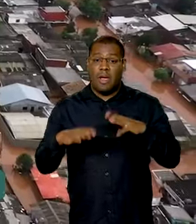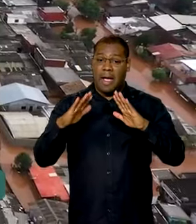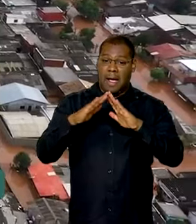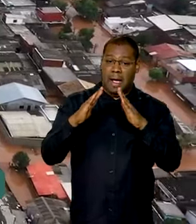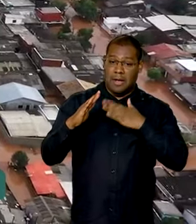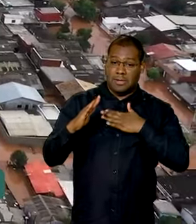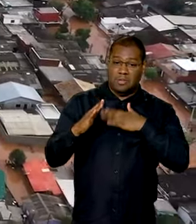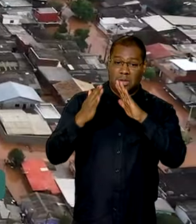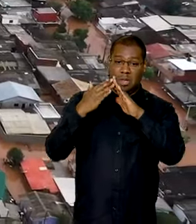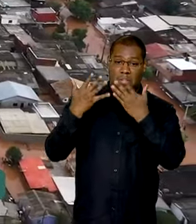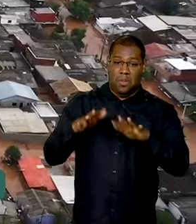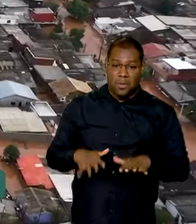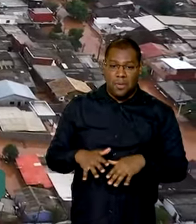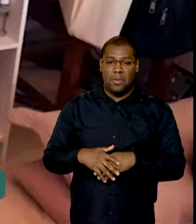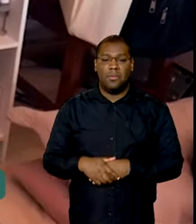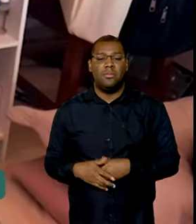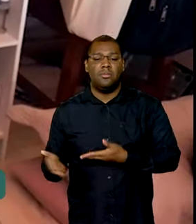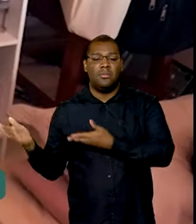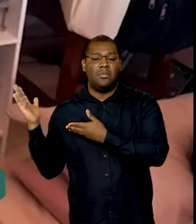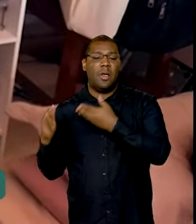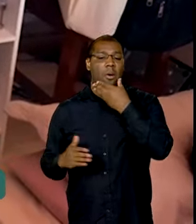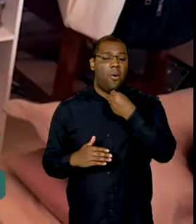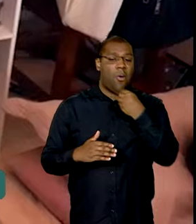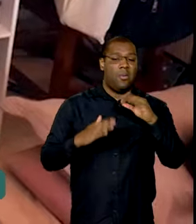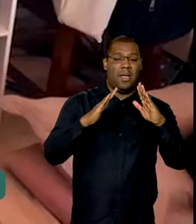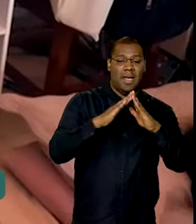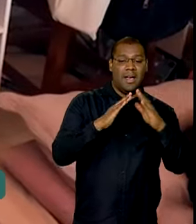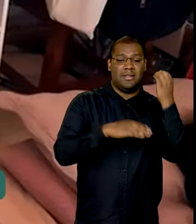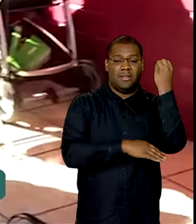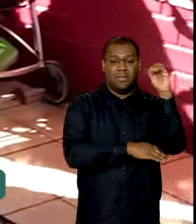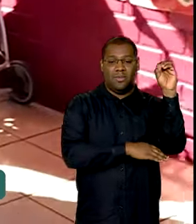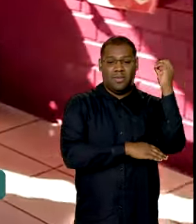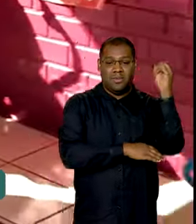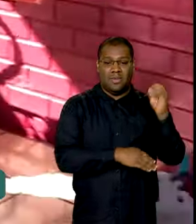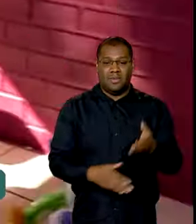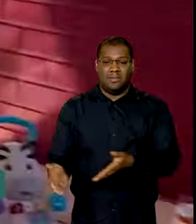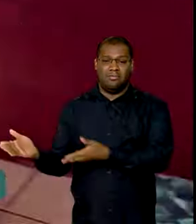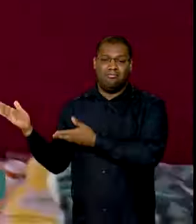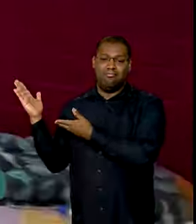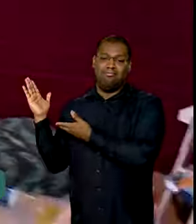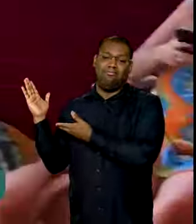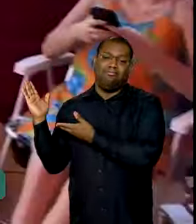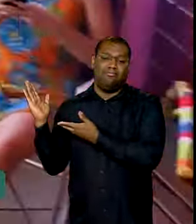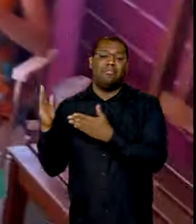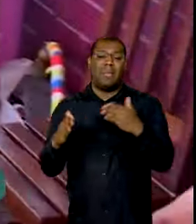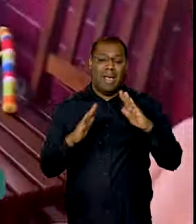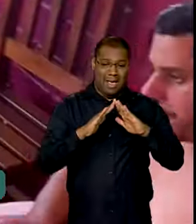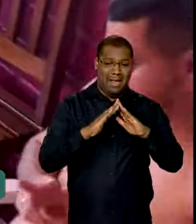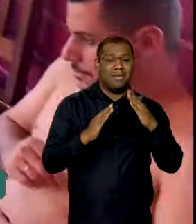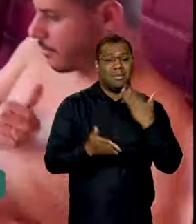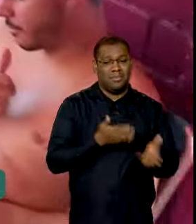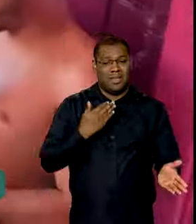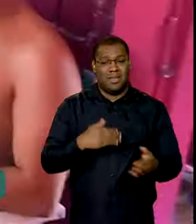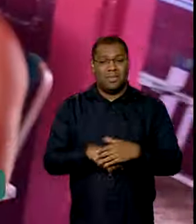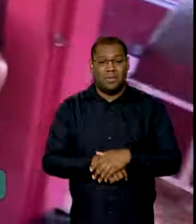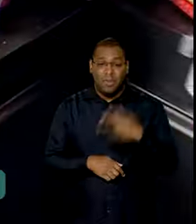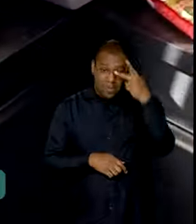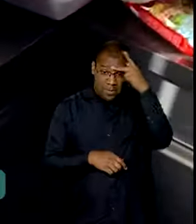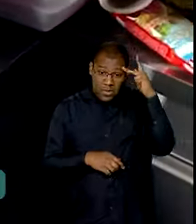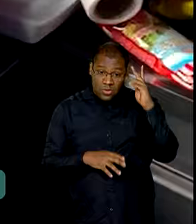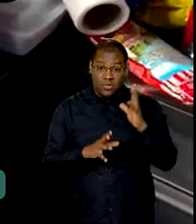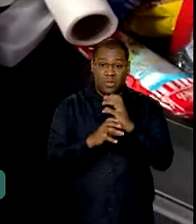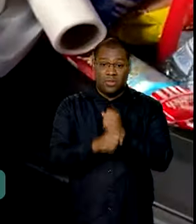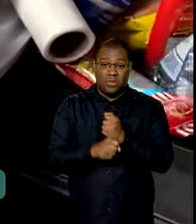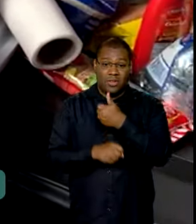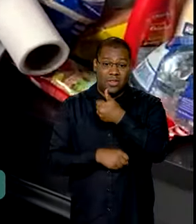região metropolitana de Porto Alegre. A casa dele agora é dividida com quem perdeu tudo. No total, são 18 pessoas